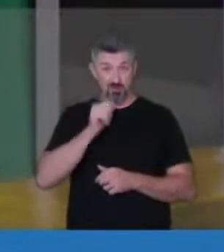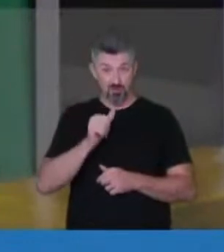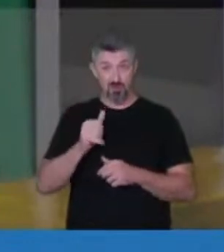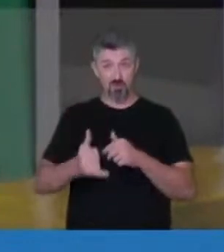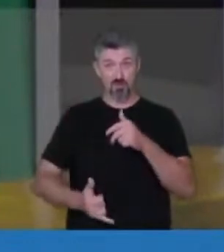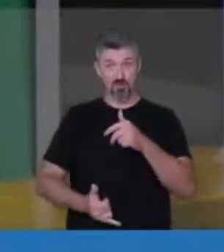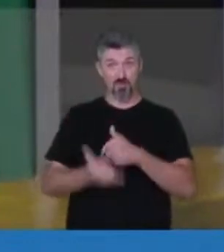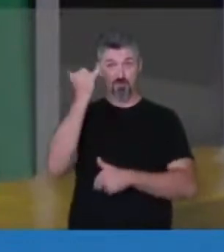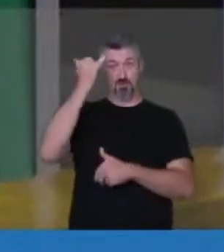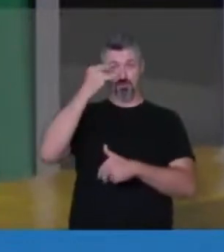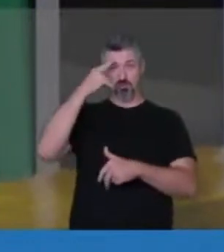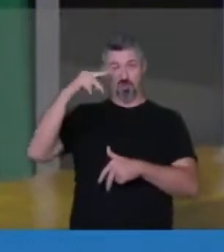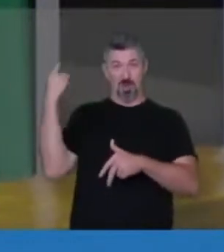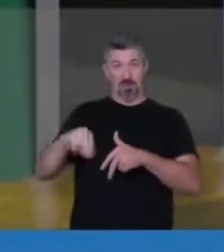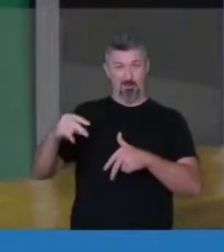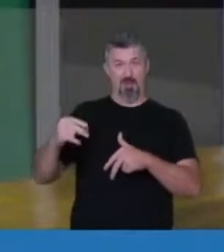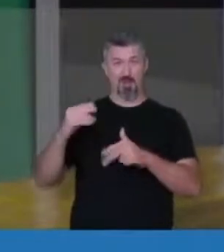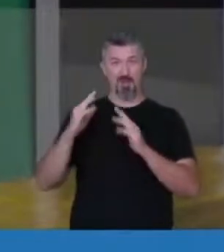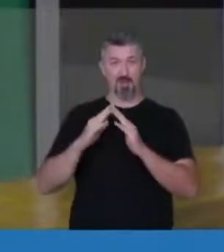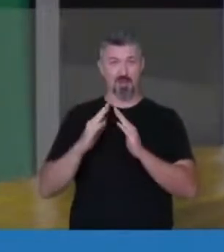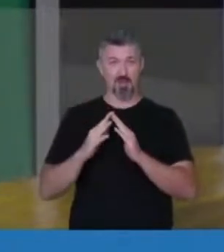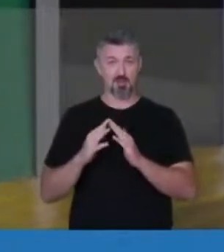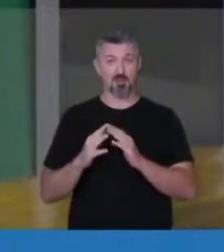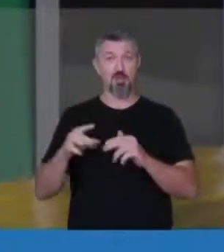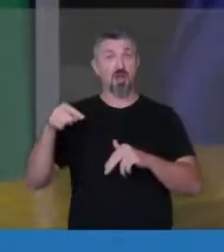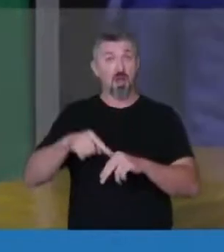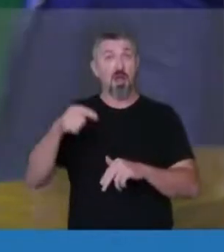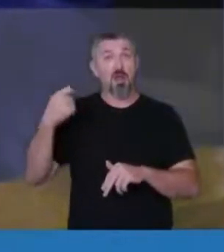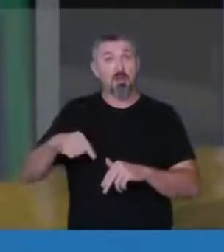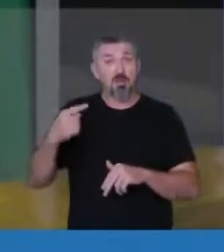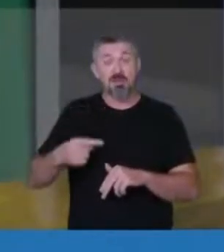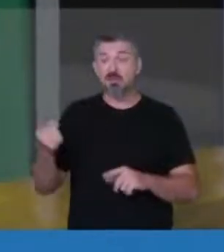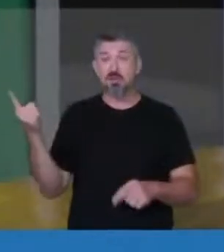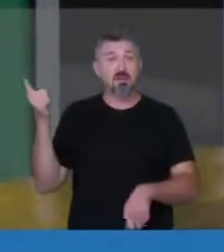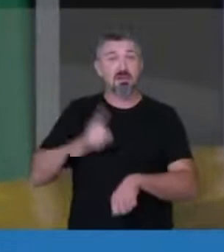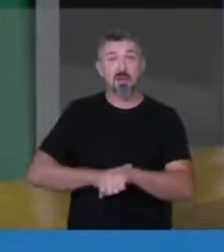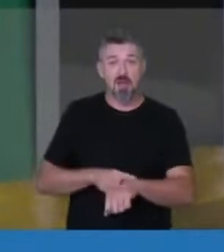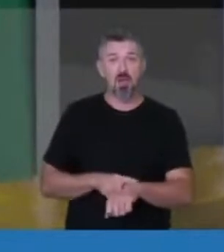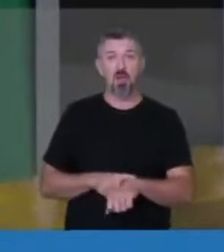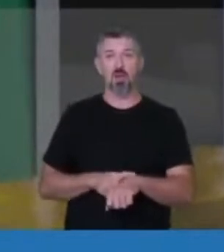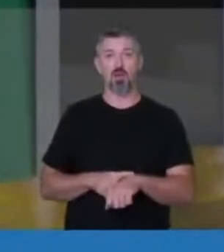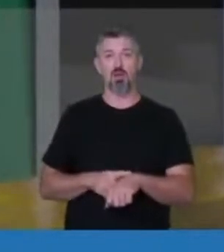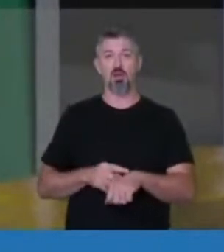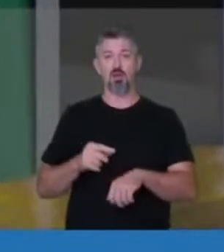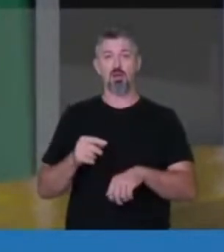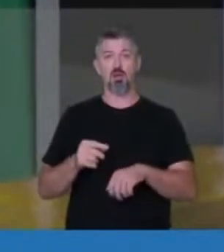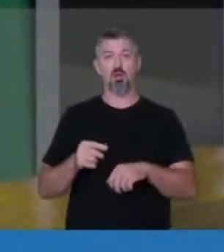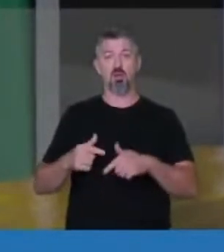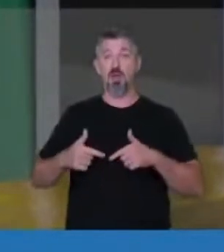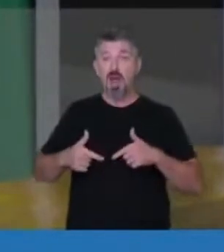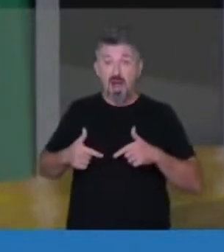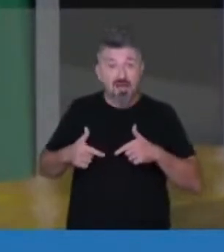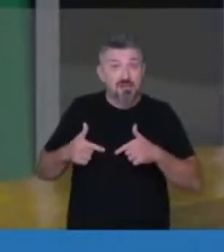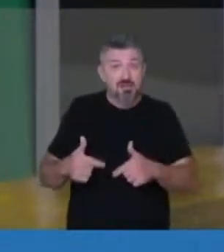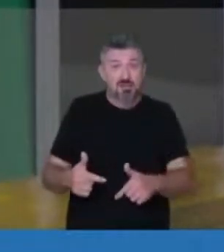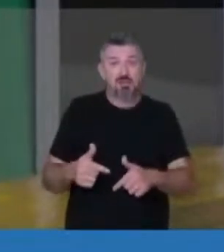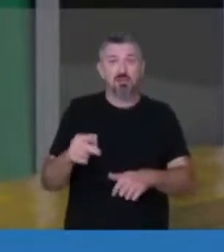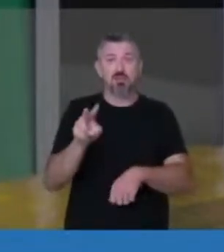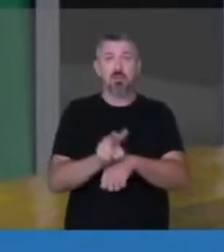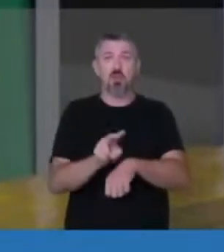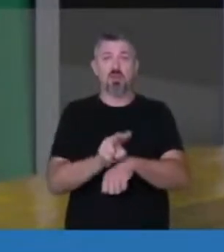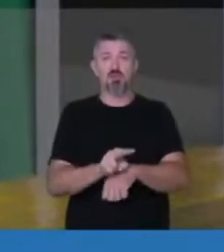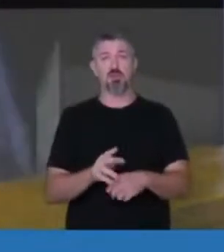violência física, ela precisa automaticamente de uma ação imediata, de tutela,